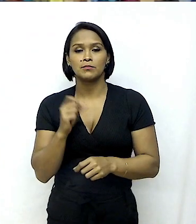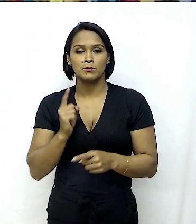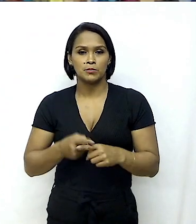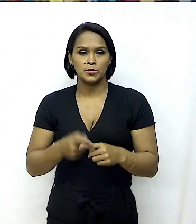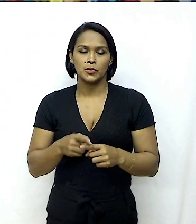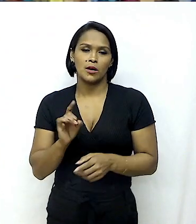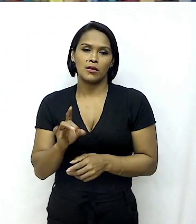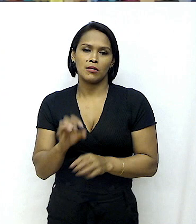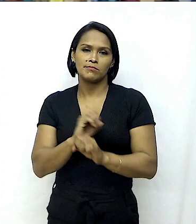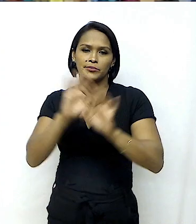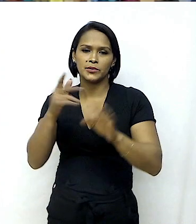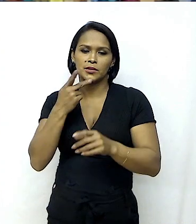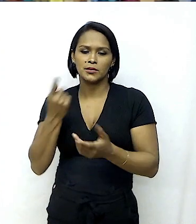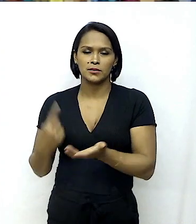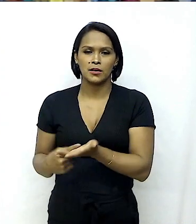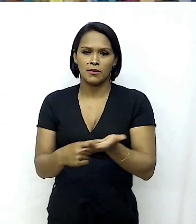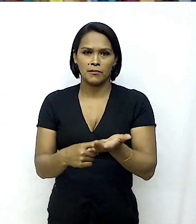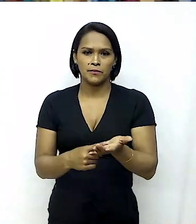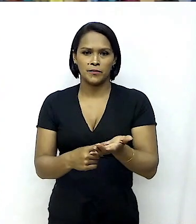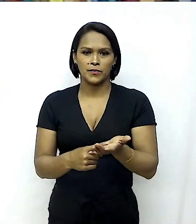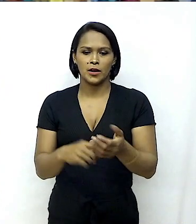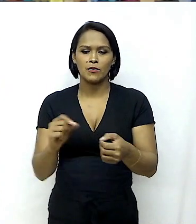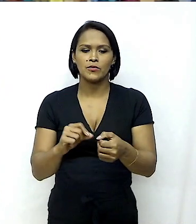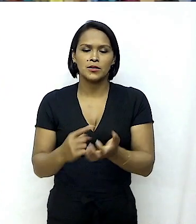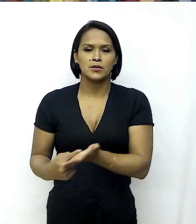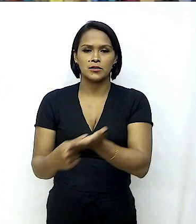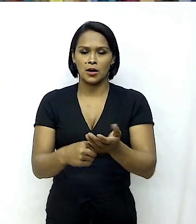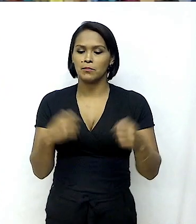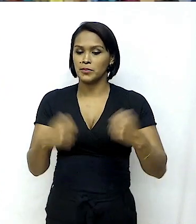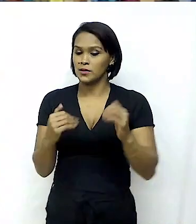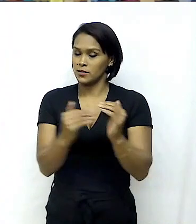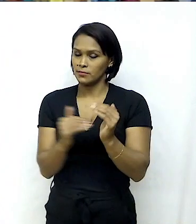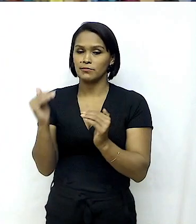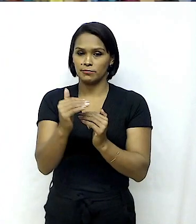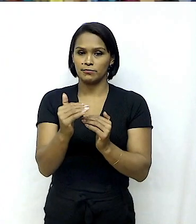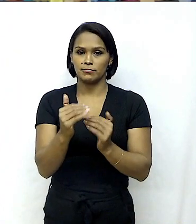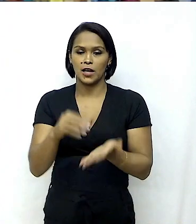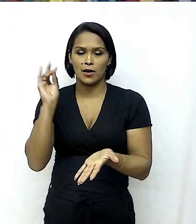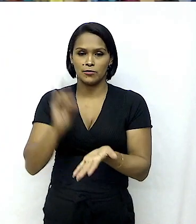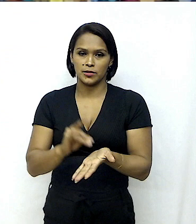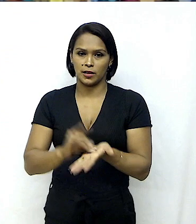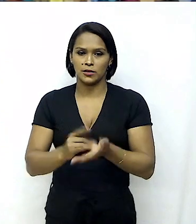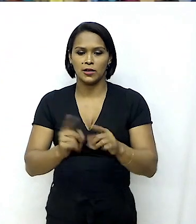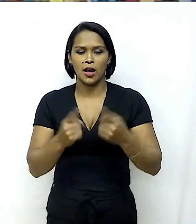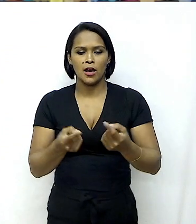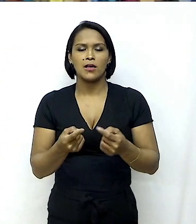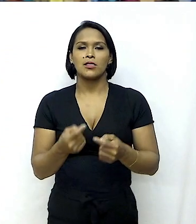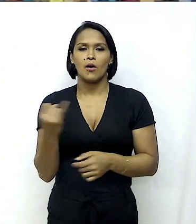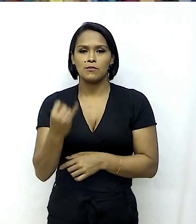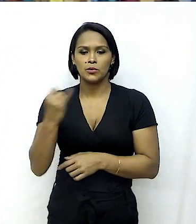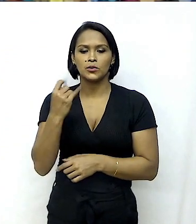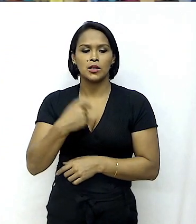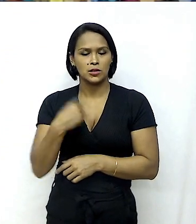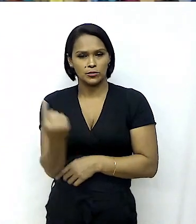adianta só a gente fazer os acordos, tem que implementá-los. Então, é uma área crucial e nós